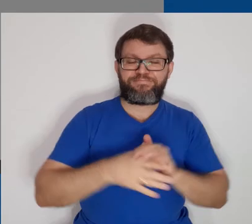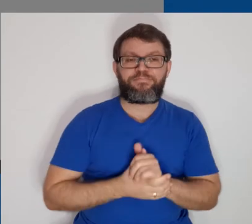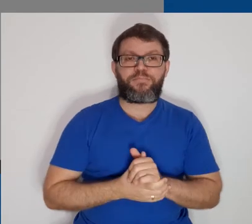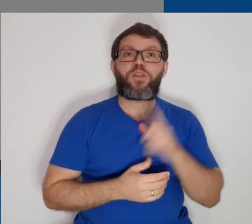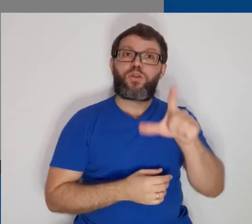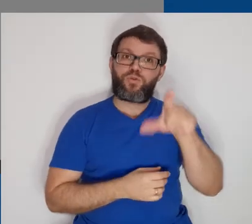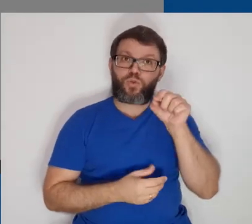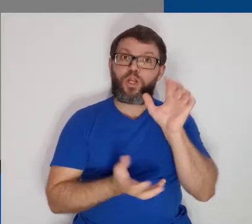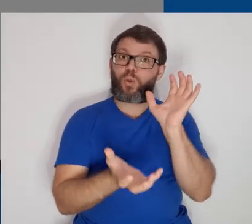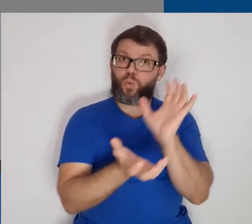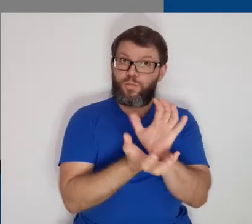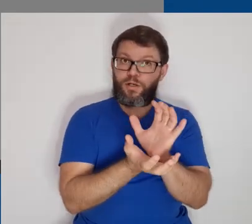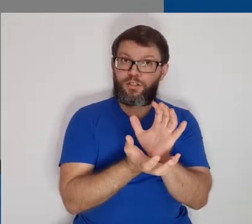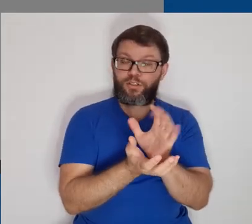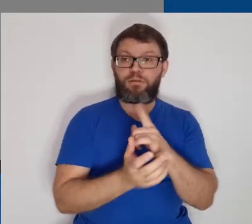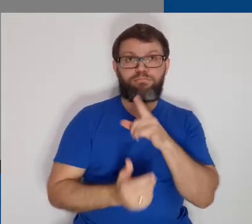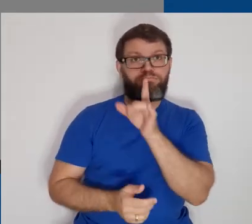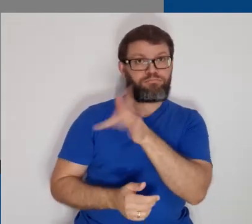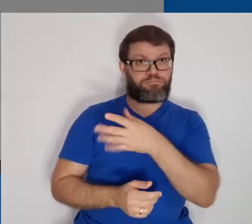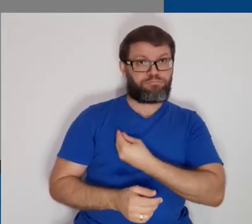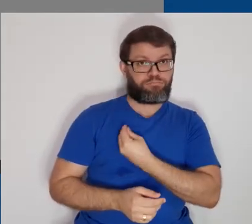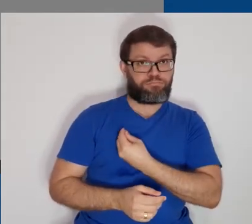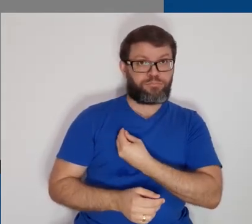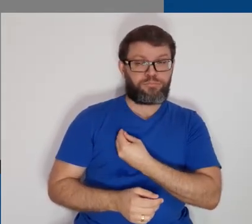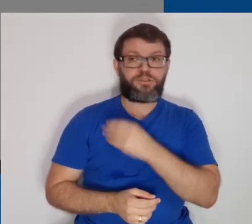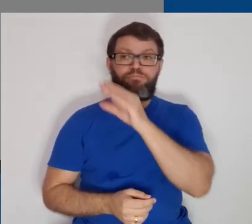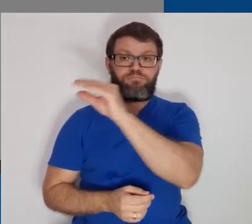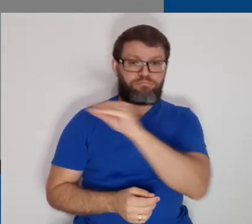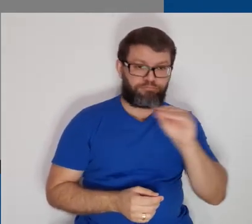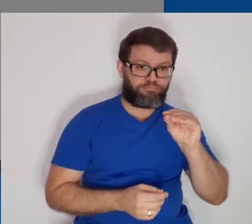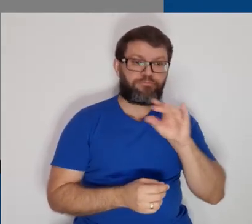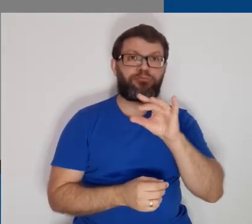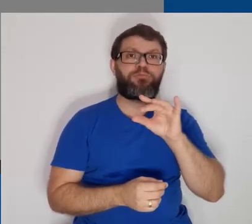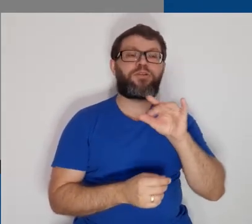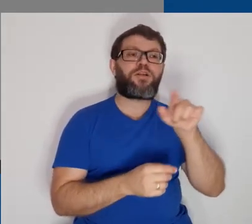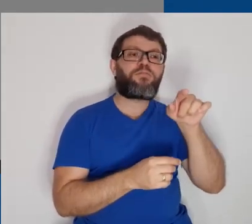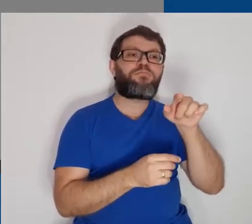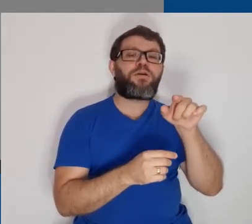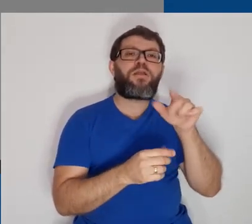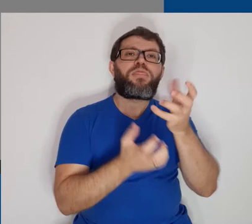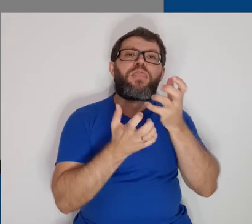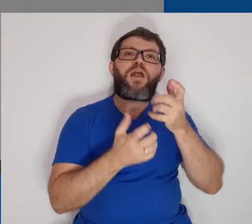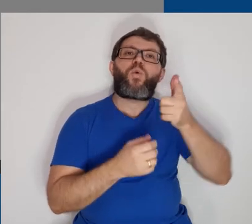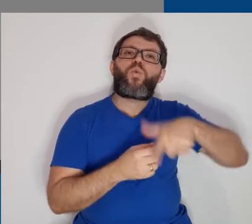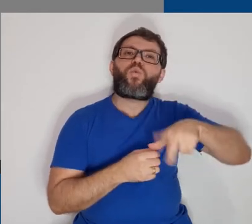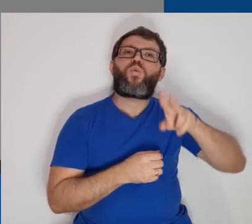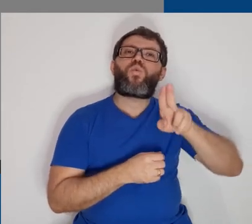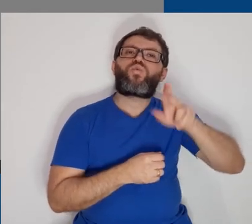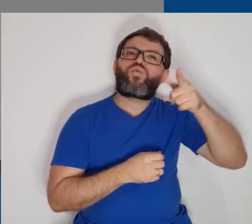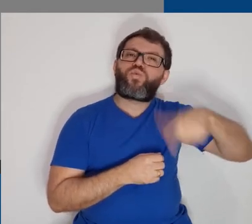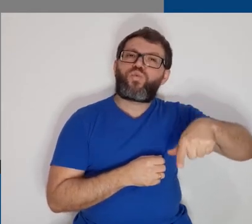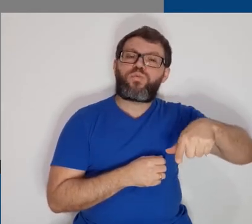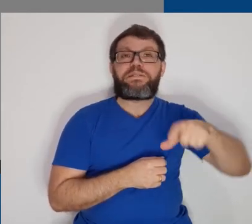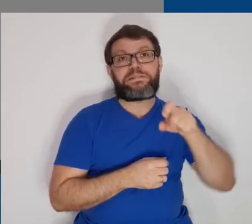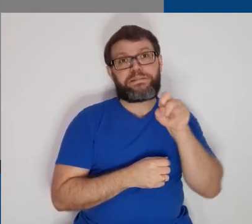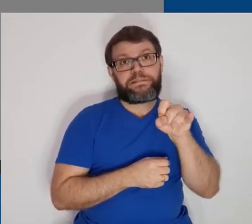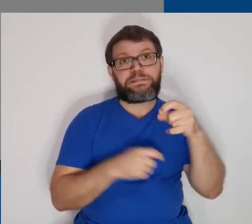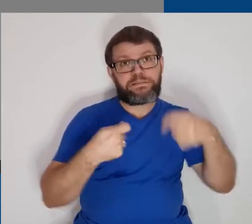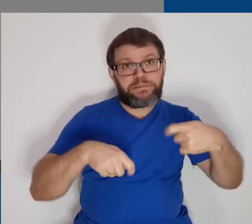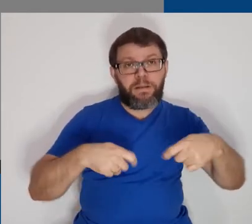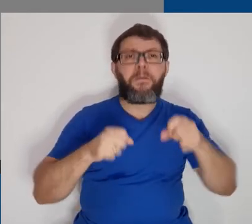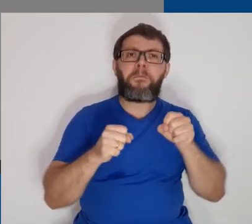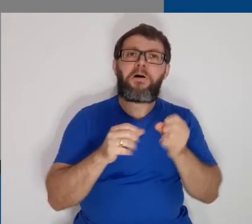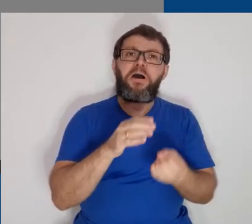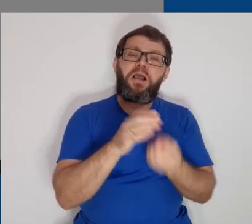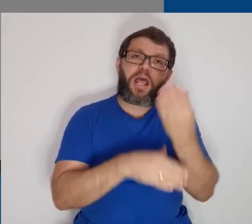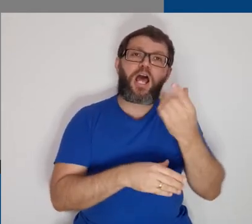Escolhemos a turma em que está a postagem e, em seguida, selecionamos a postagem que queremos reutilizar. Se necessário,